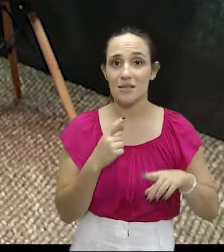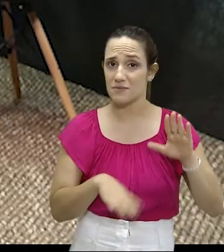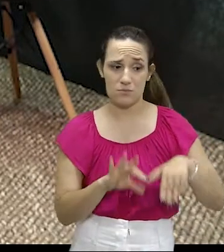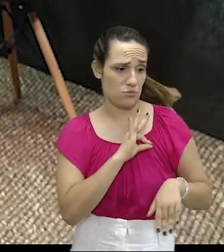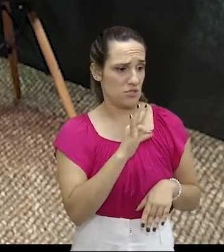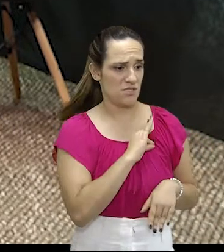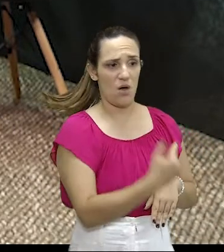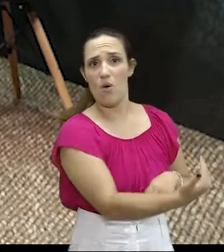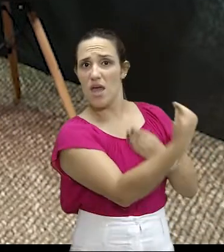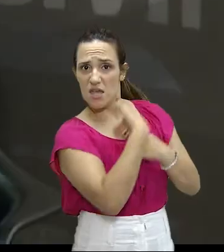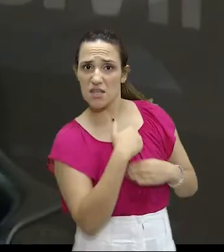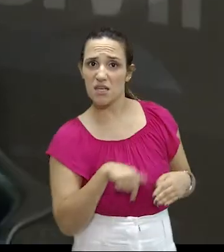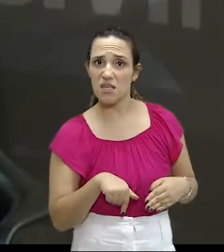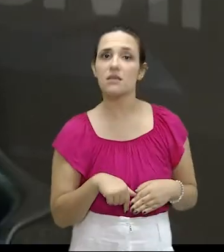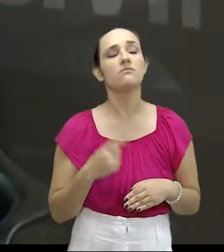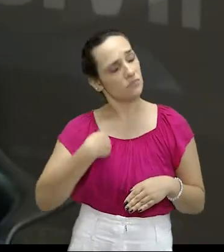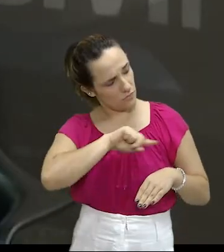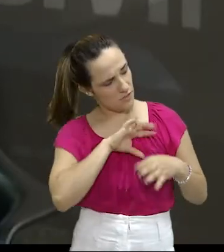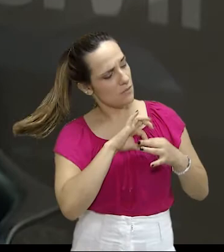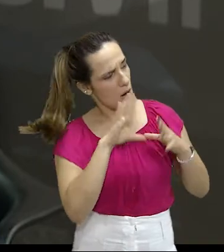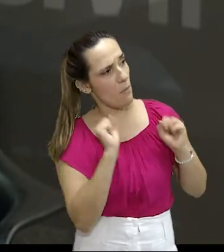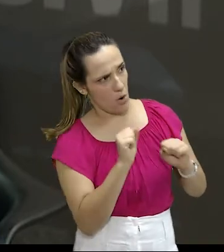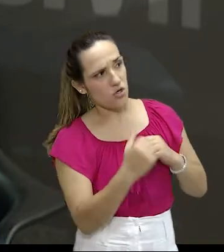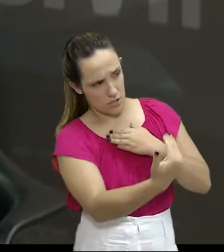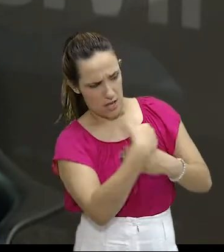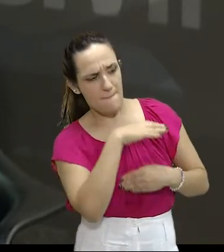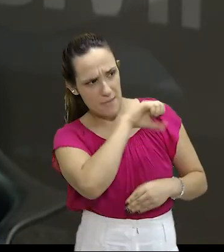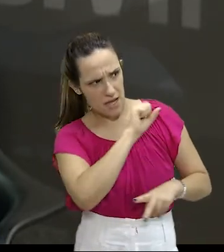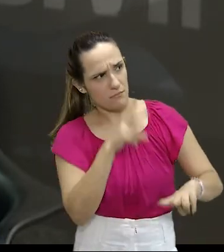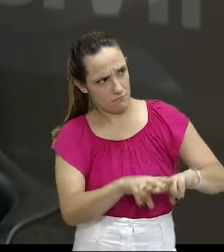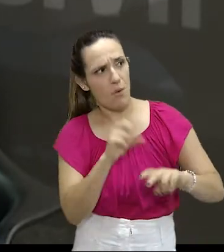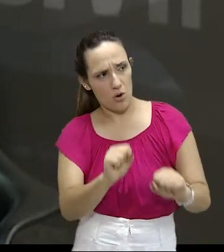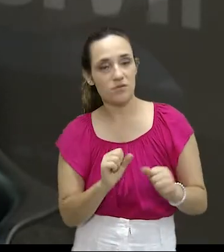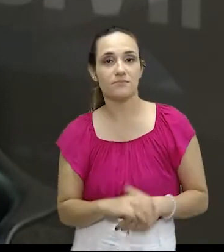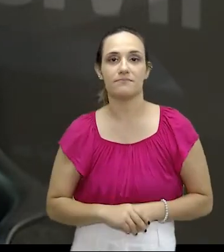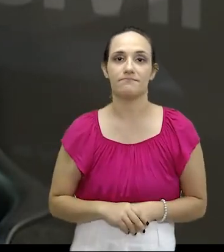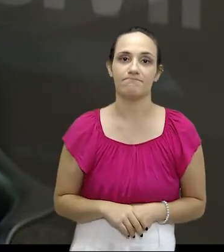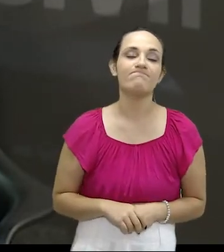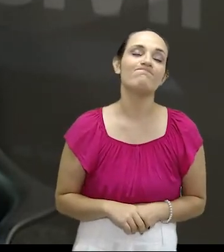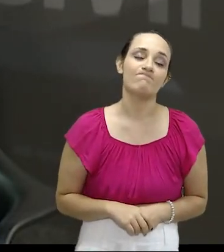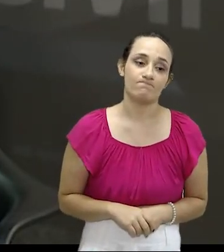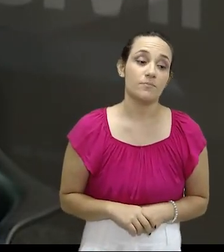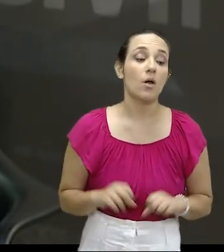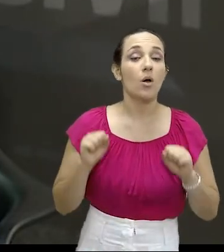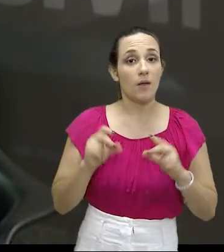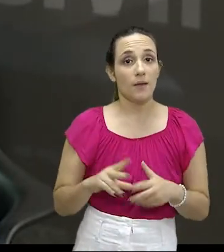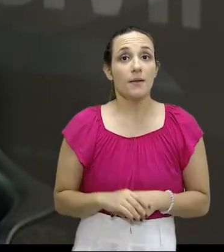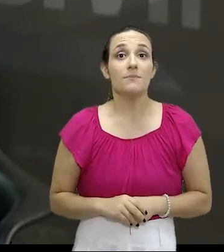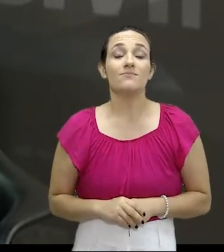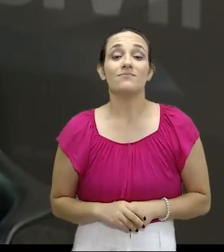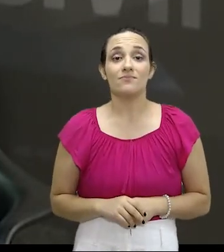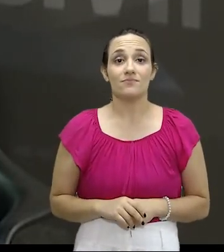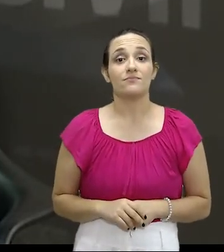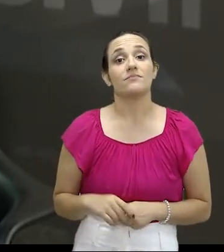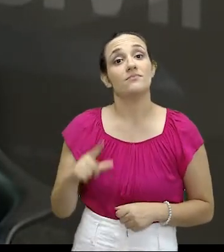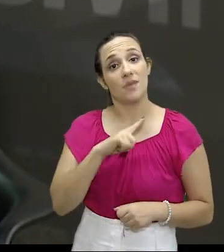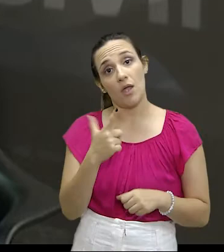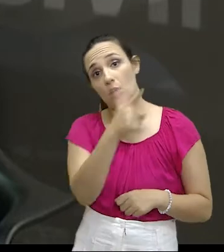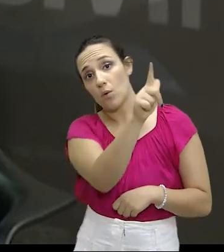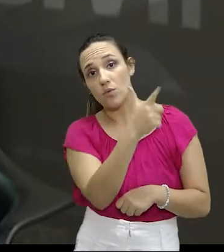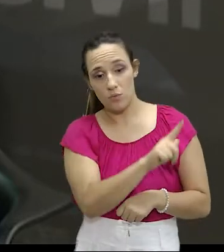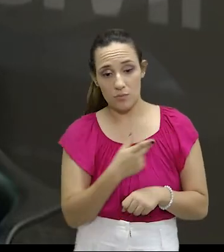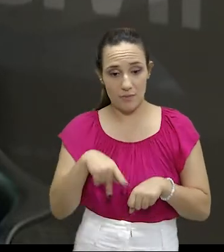aqui e buscam refúgio no Brasil. E, doutor, a criminalidade tem aumentado muito na região de fronteira, principalmente nos países vizinhos.